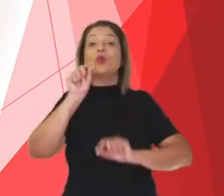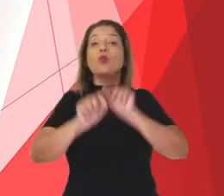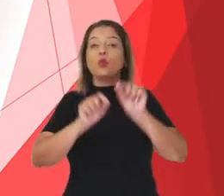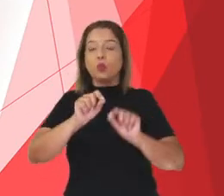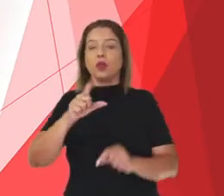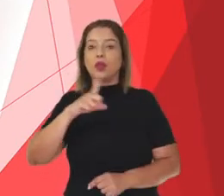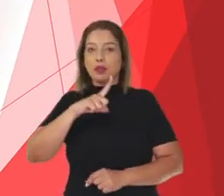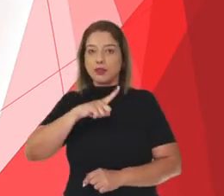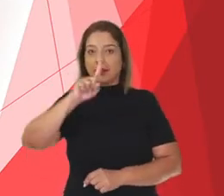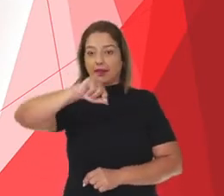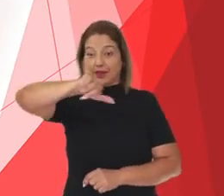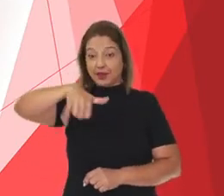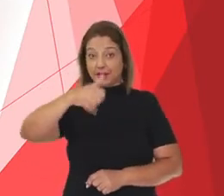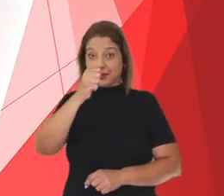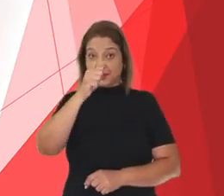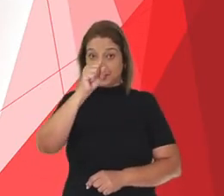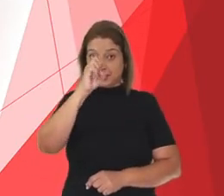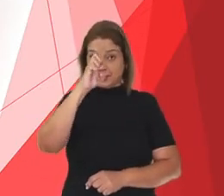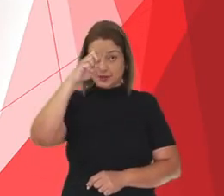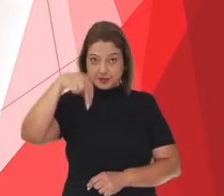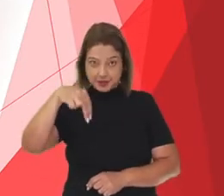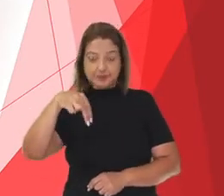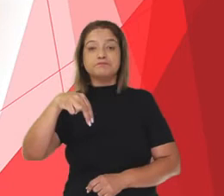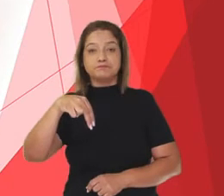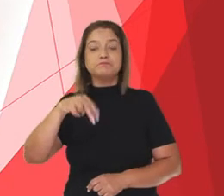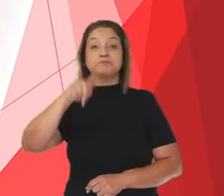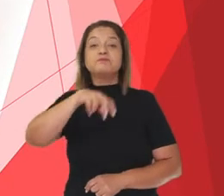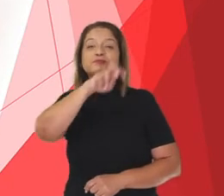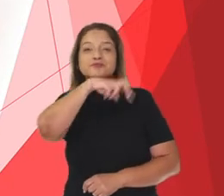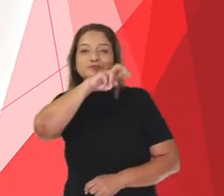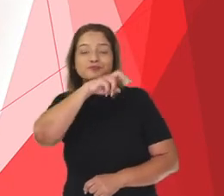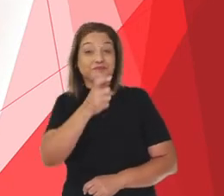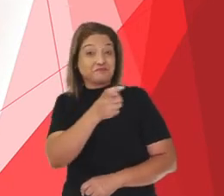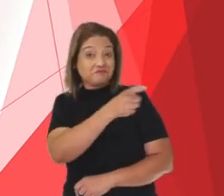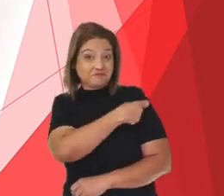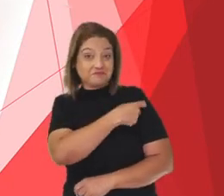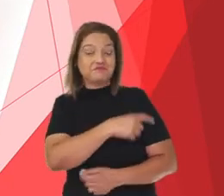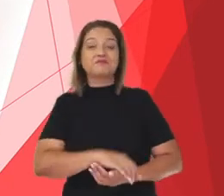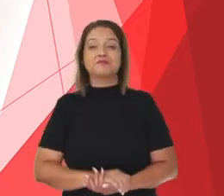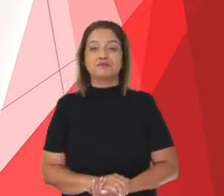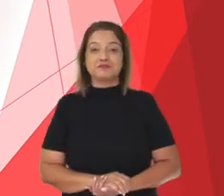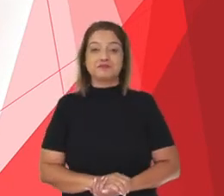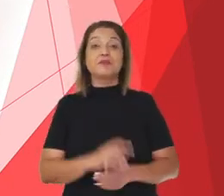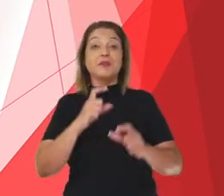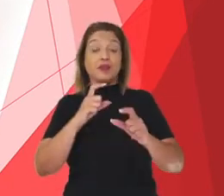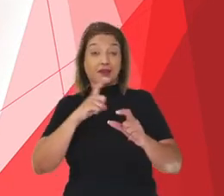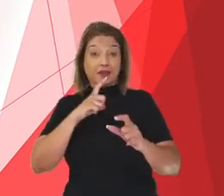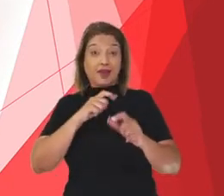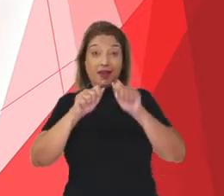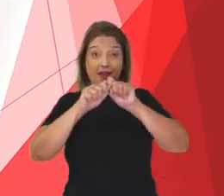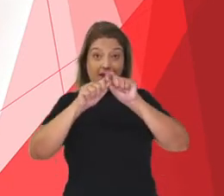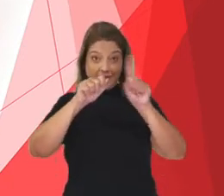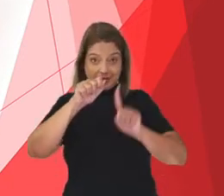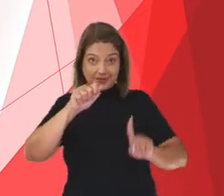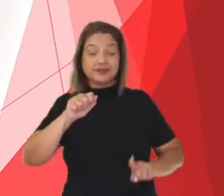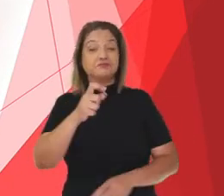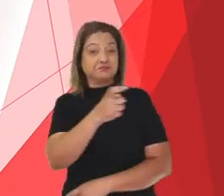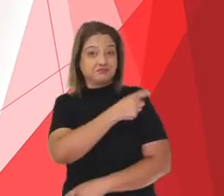Janssen, Coronavac, AstraZeneca